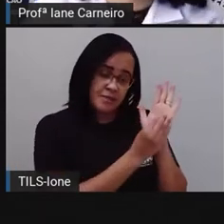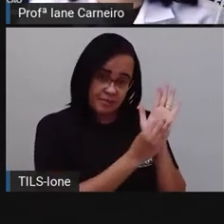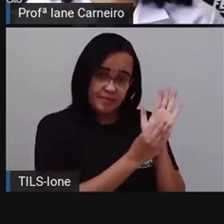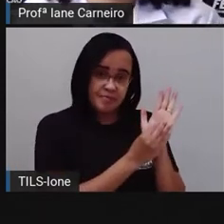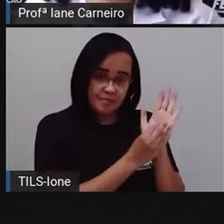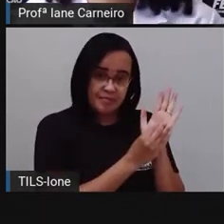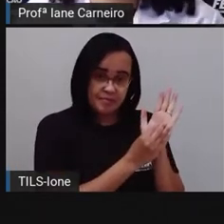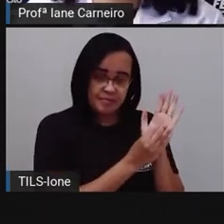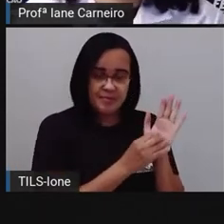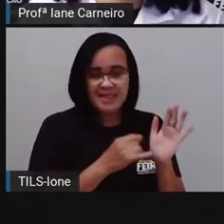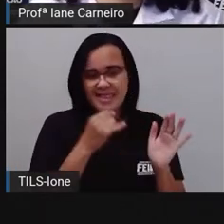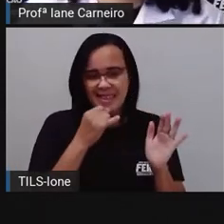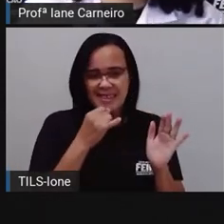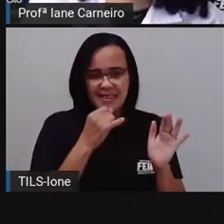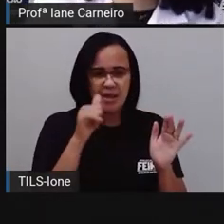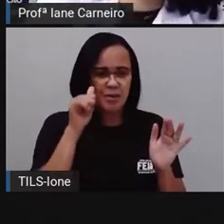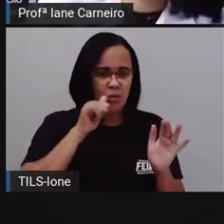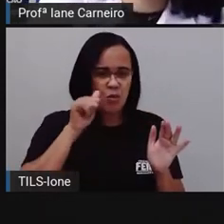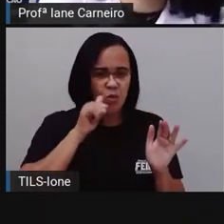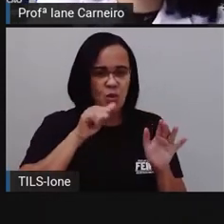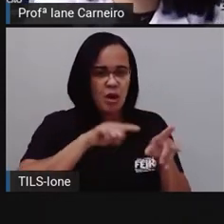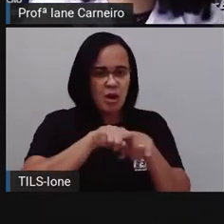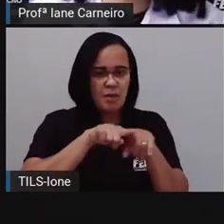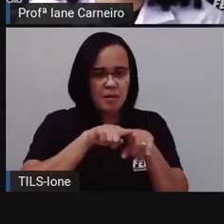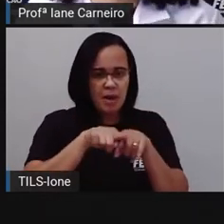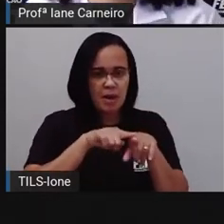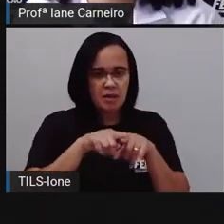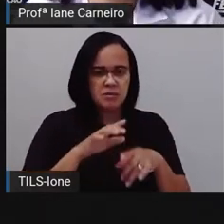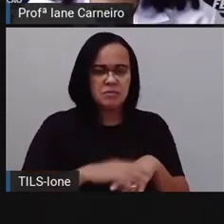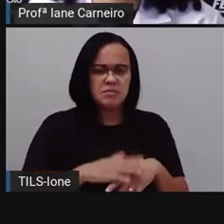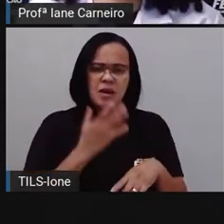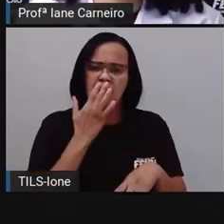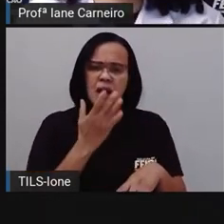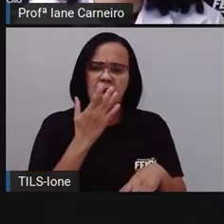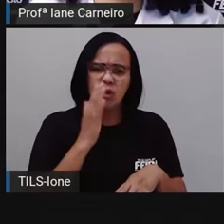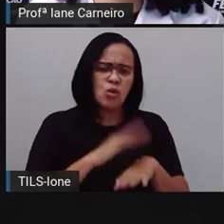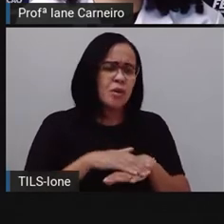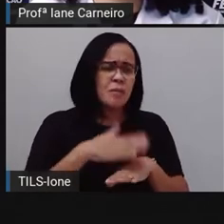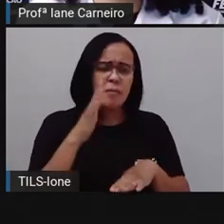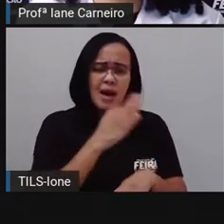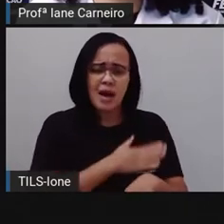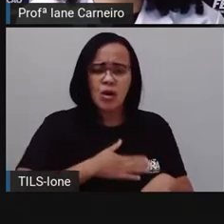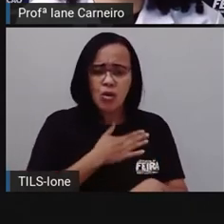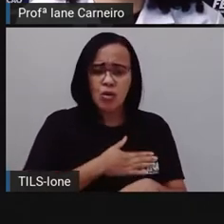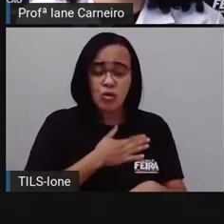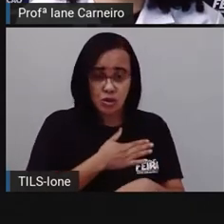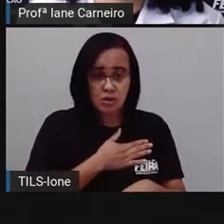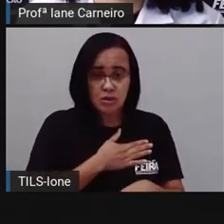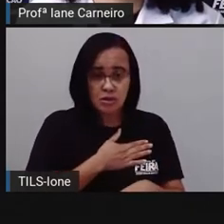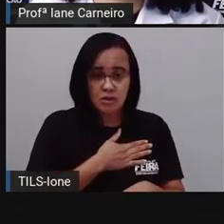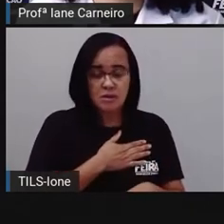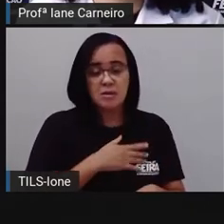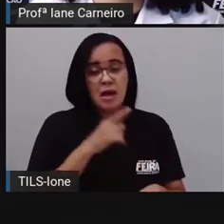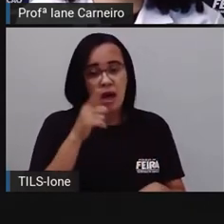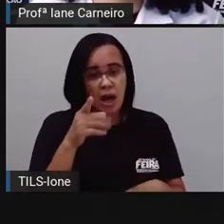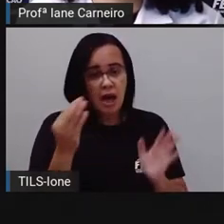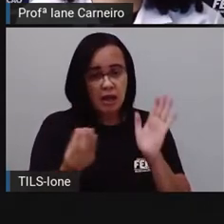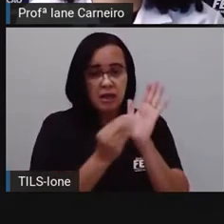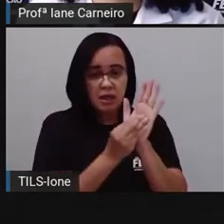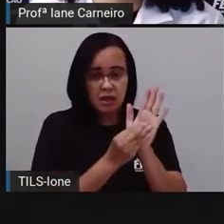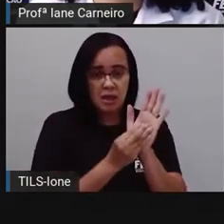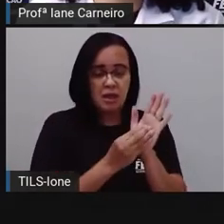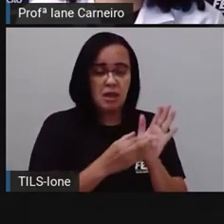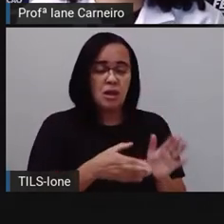Ana, tá bom? Qual é a cor que você mais gosta, Ana? Aí a prova vai fazer agora aqui. Vou botar o rosa. Pronto.